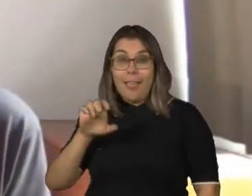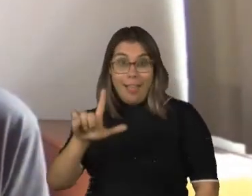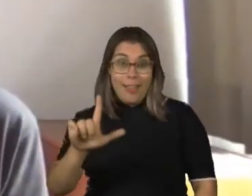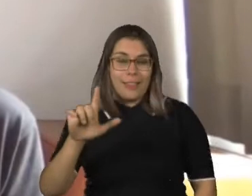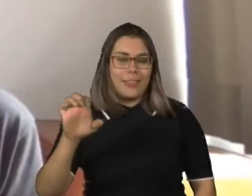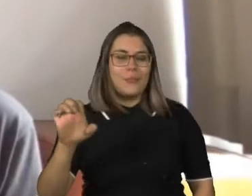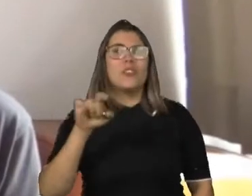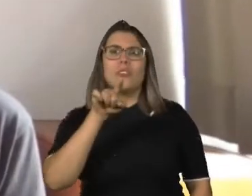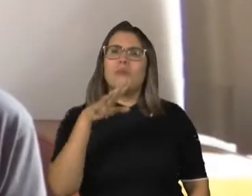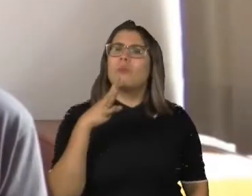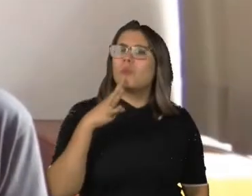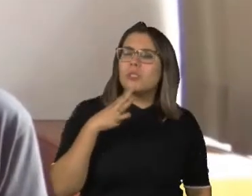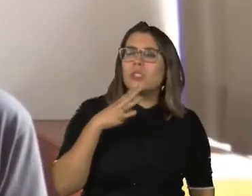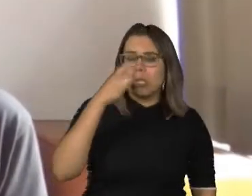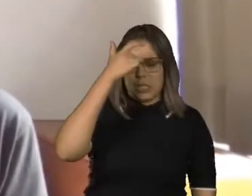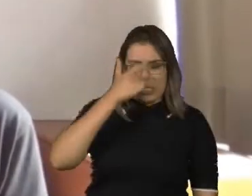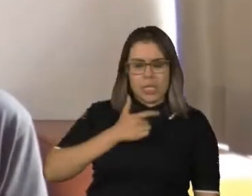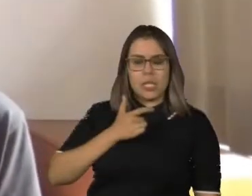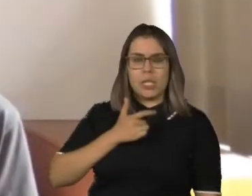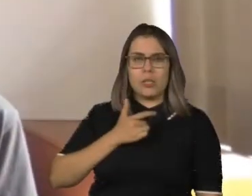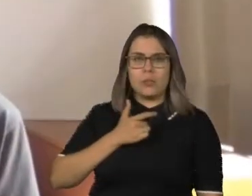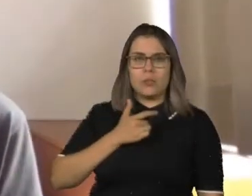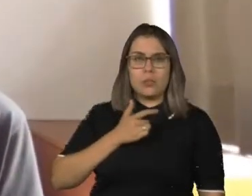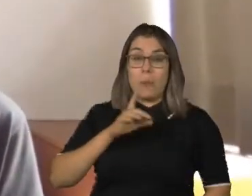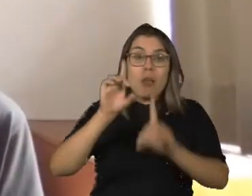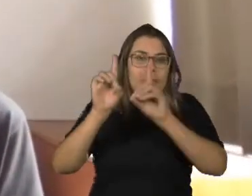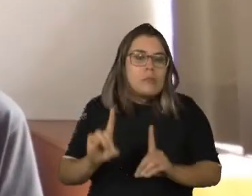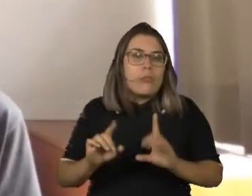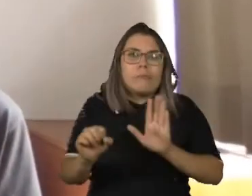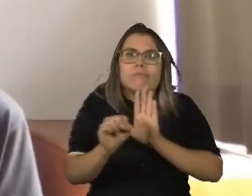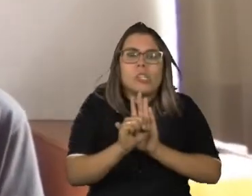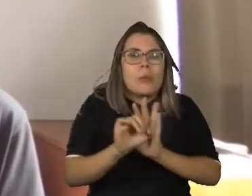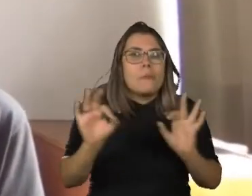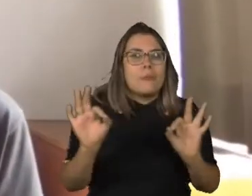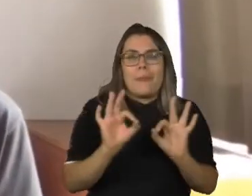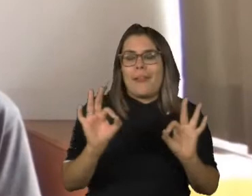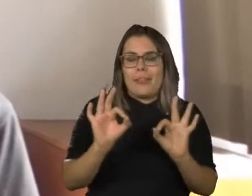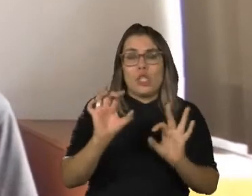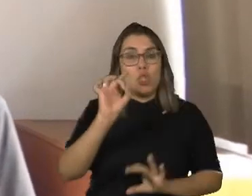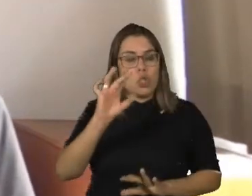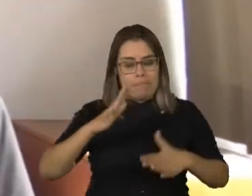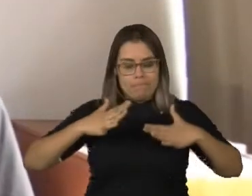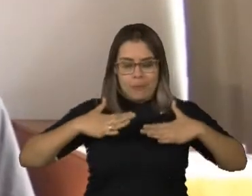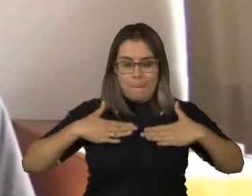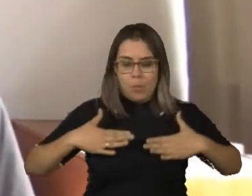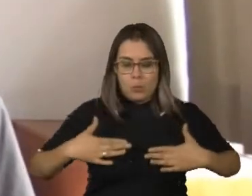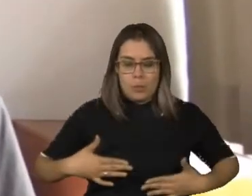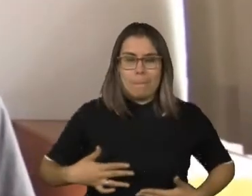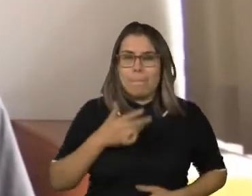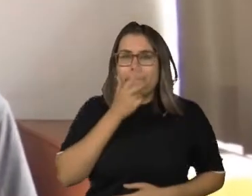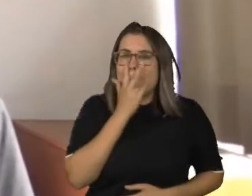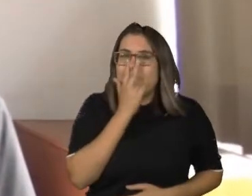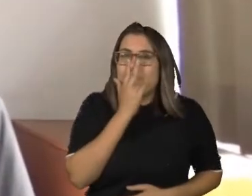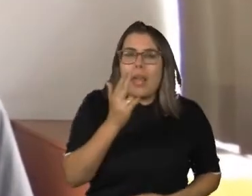saber, eu tenho uma deficiência de origem desconhecida que afeta a minha condenação motora. Parece paralisia cerebral,